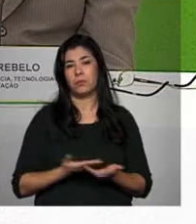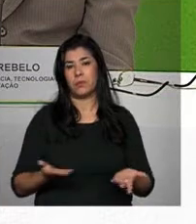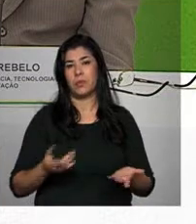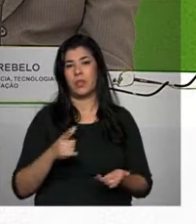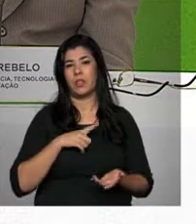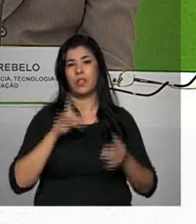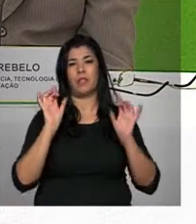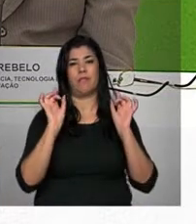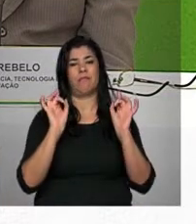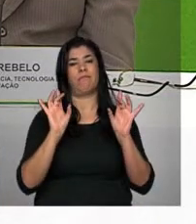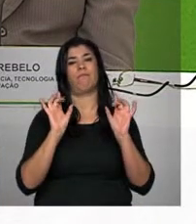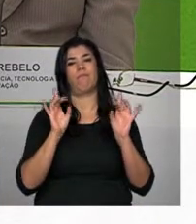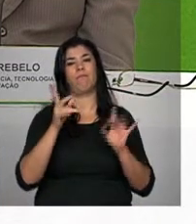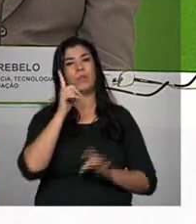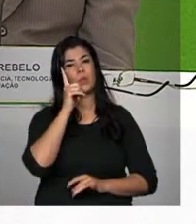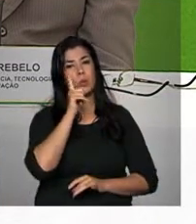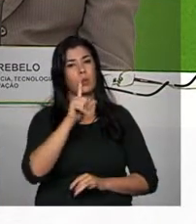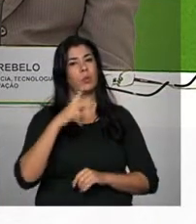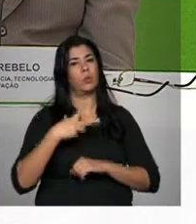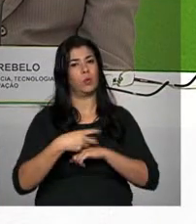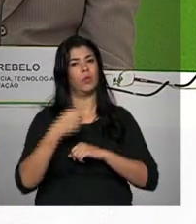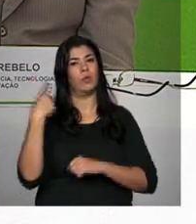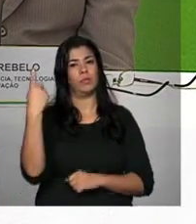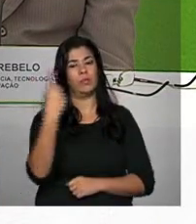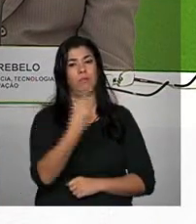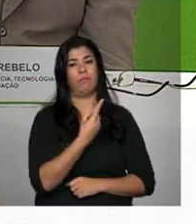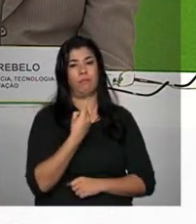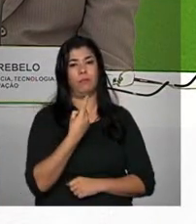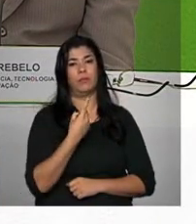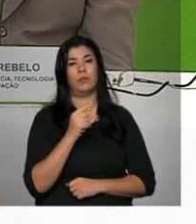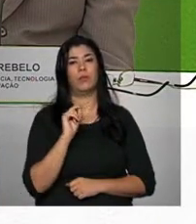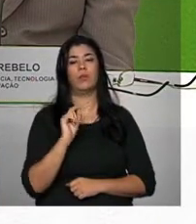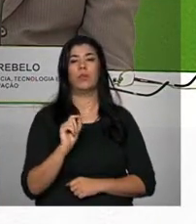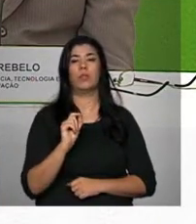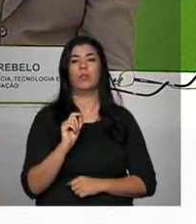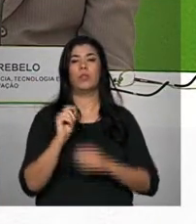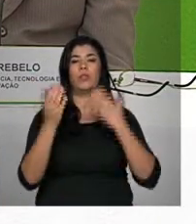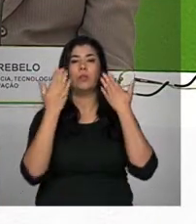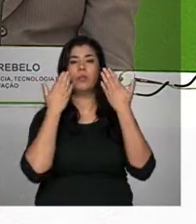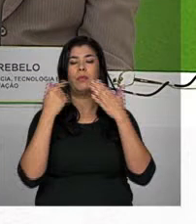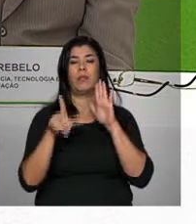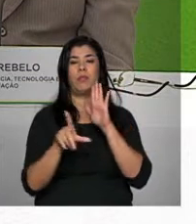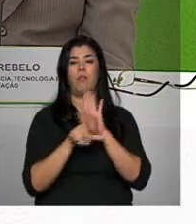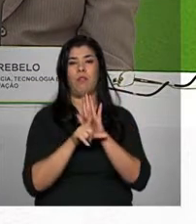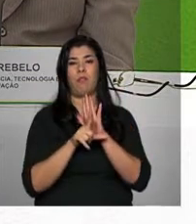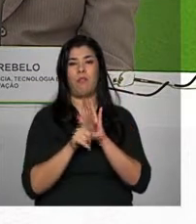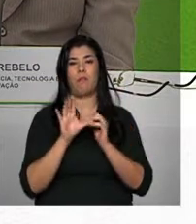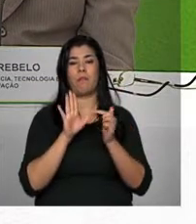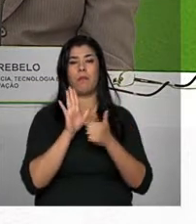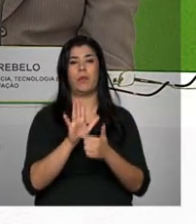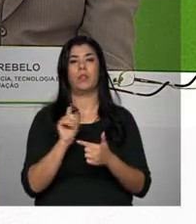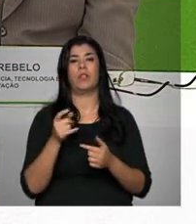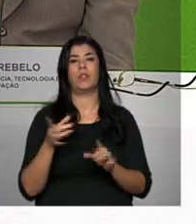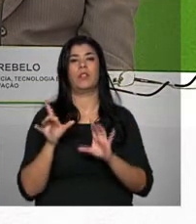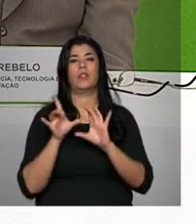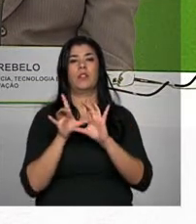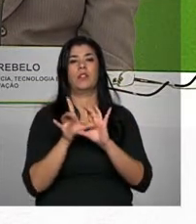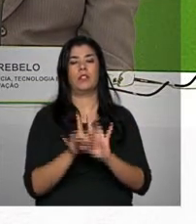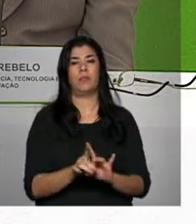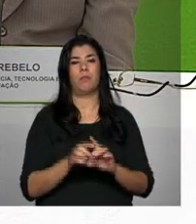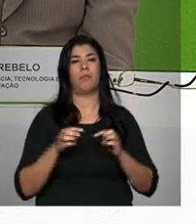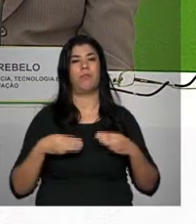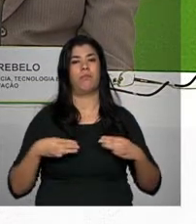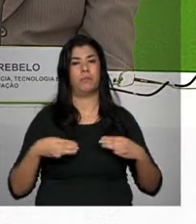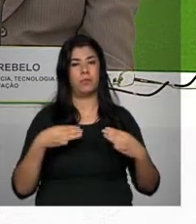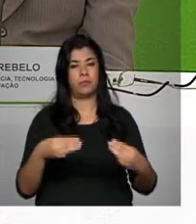grande vitória para nós. E mais do que a lei em si, mostra que a integração de ministérios,